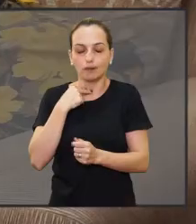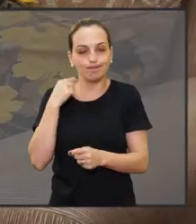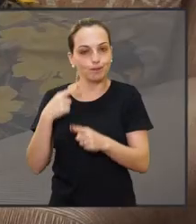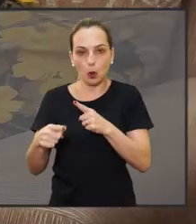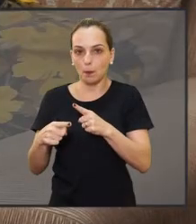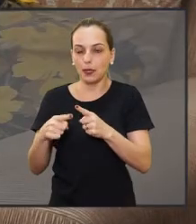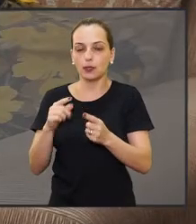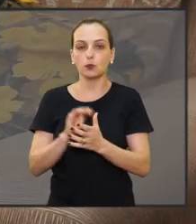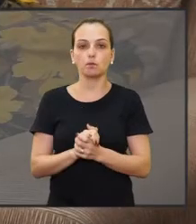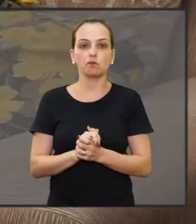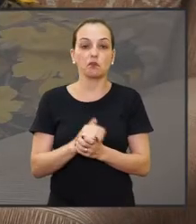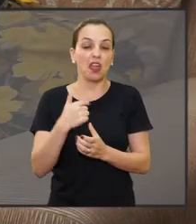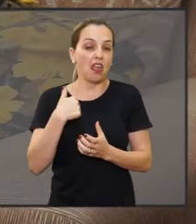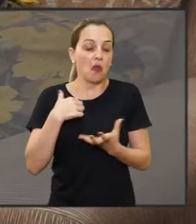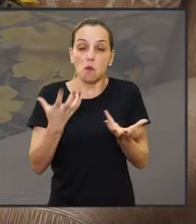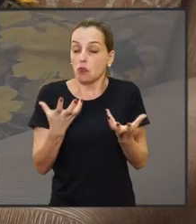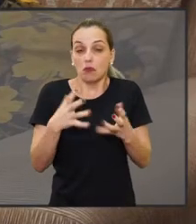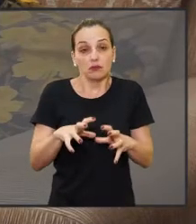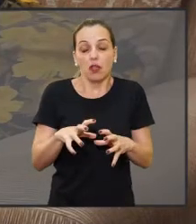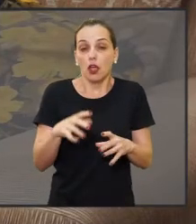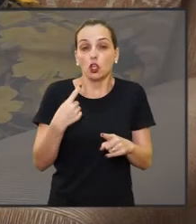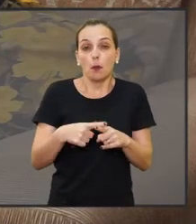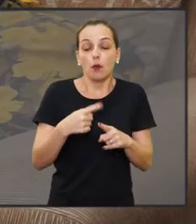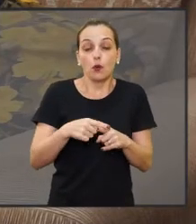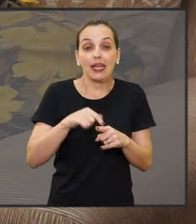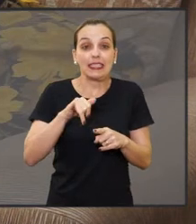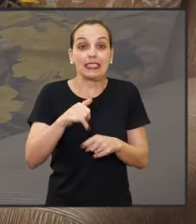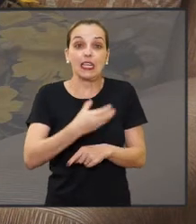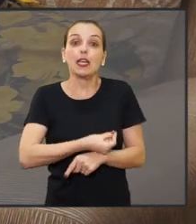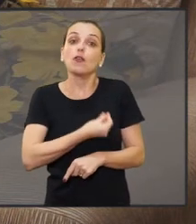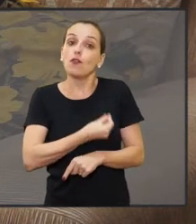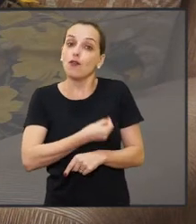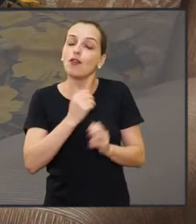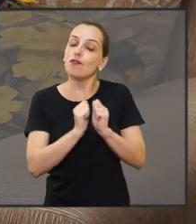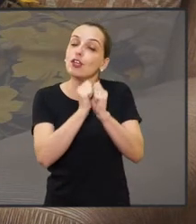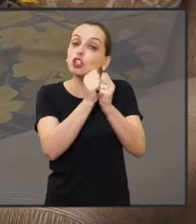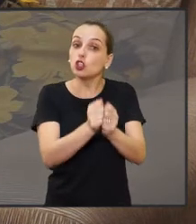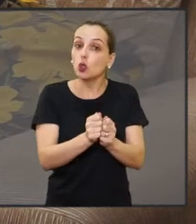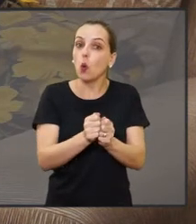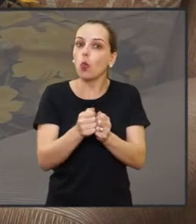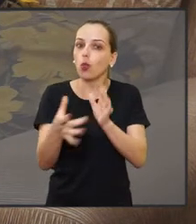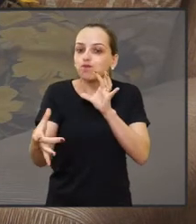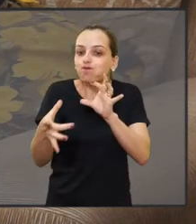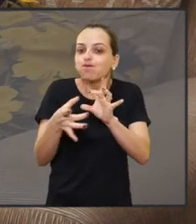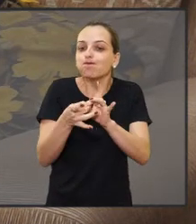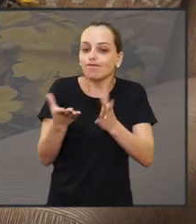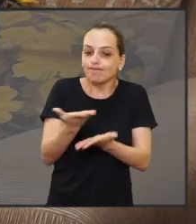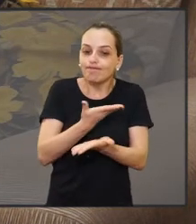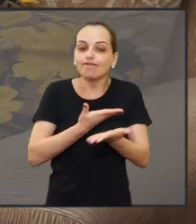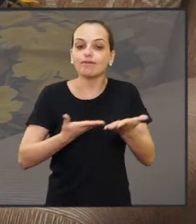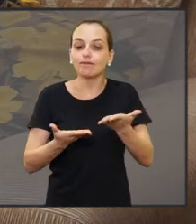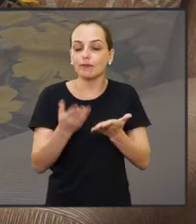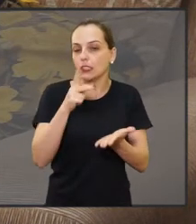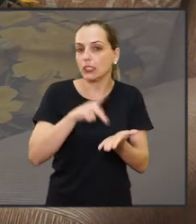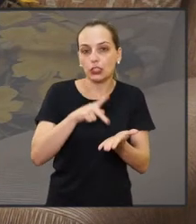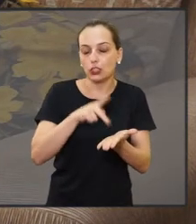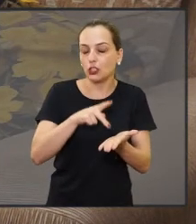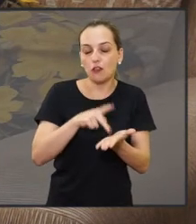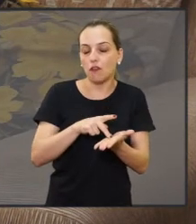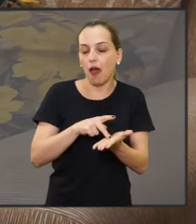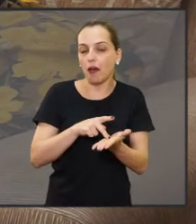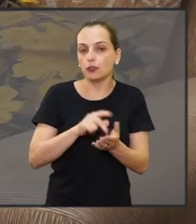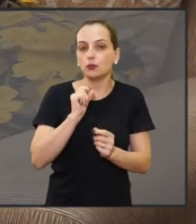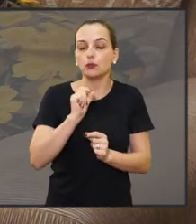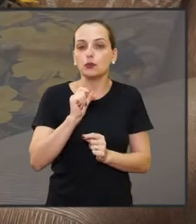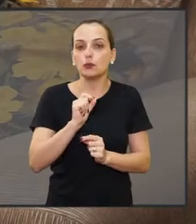mulher. Eu acho um absurdo, né? Que desde quando você tem um papel de amásio, significa que você tem uma relação com a pessoa. Senão você não ia